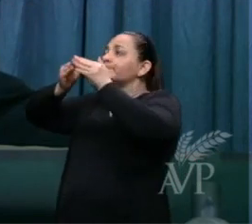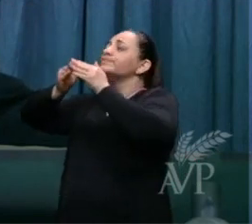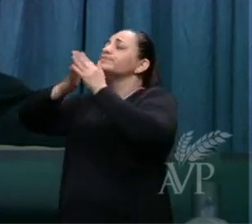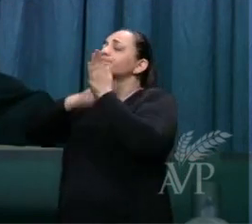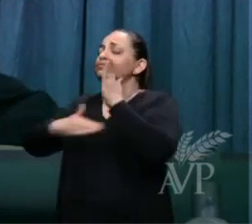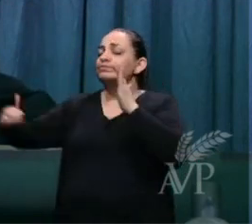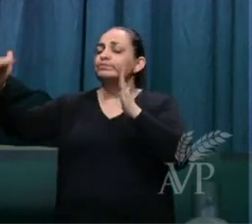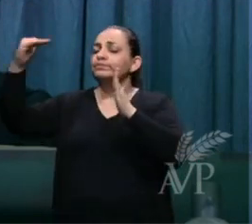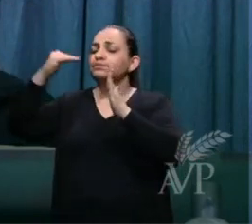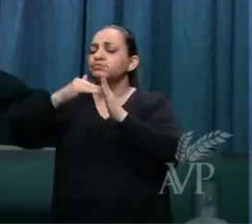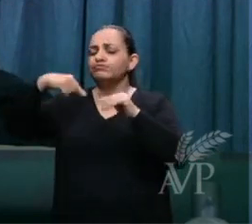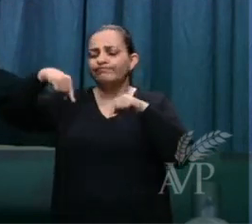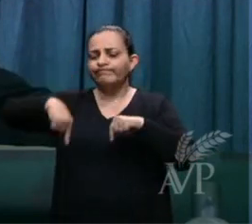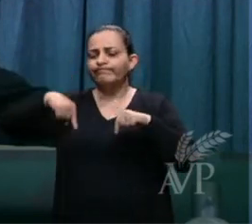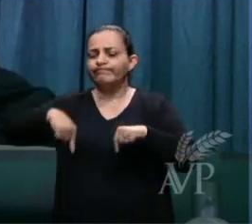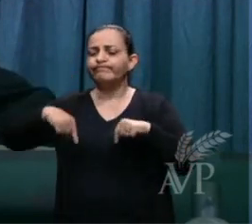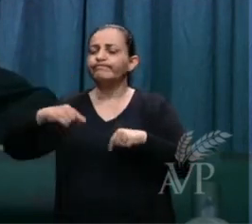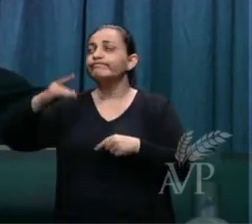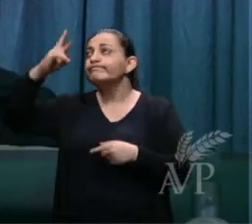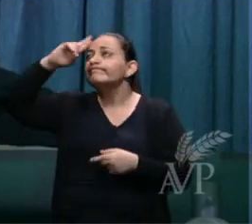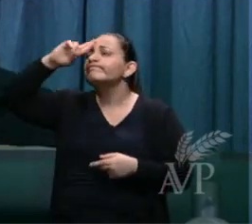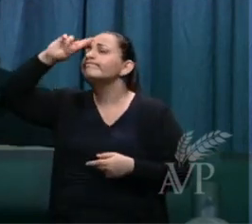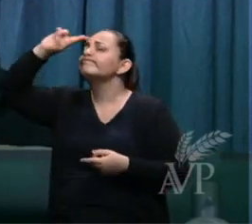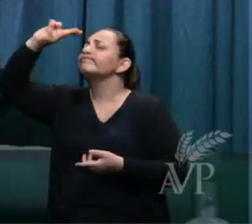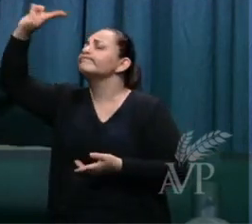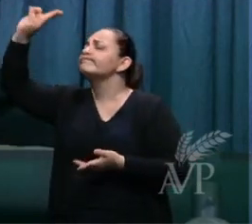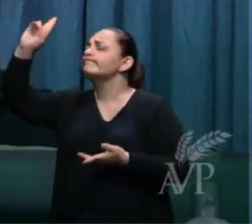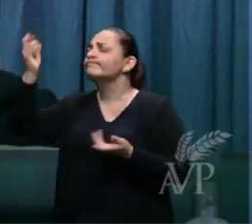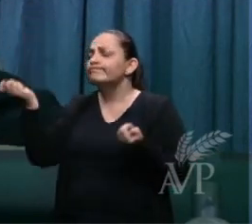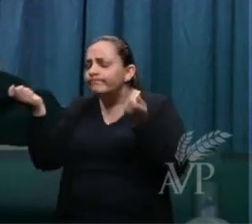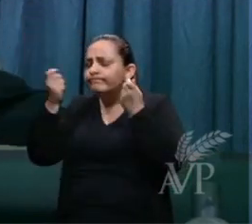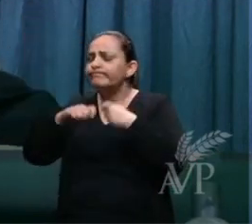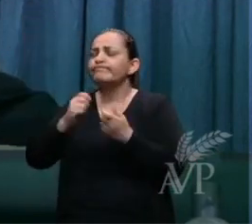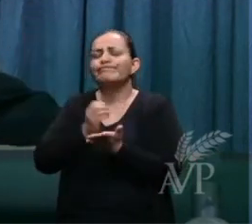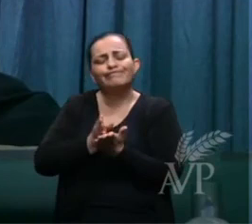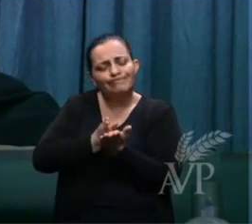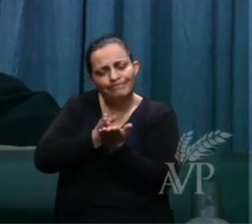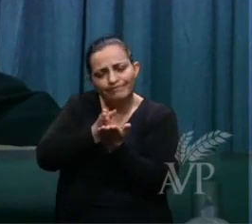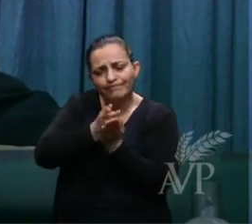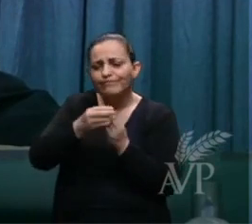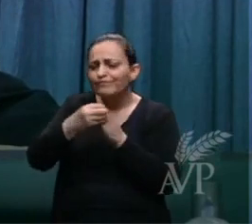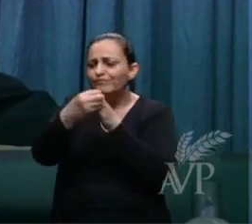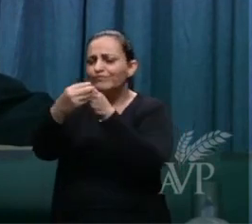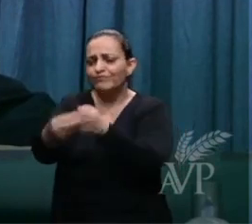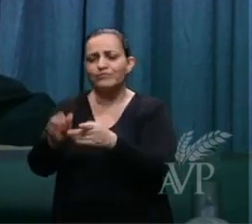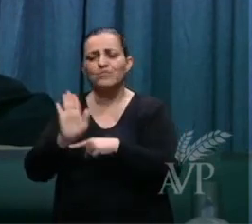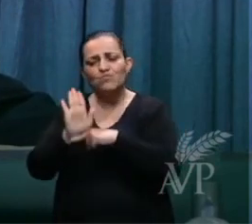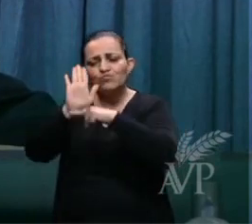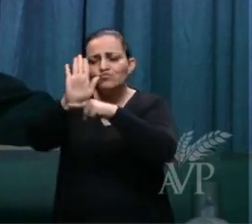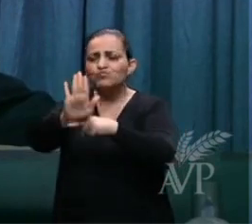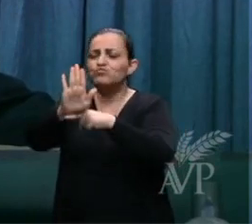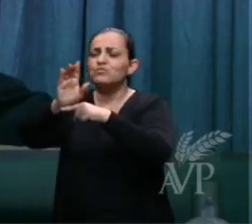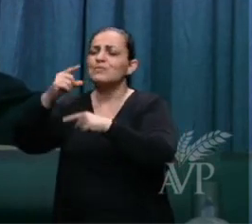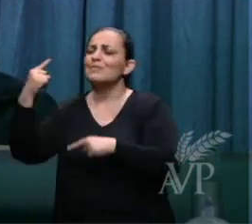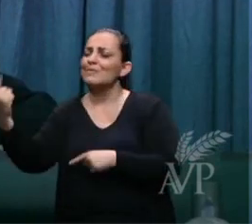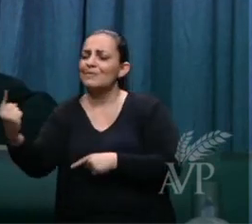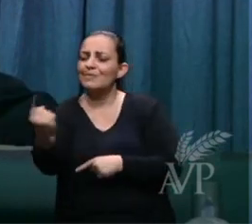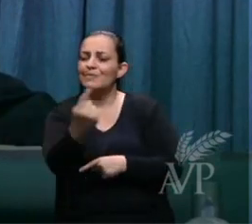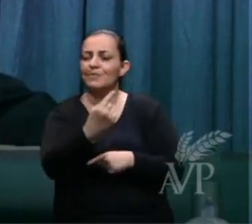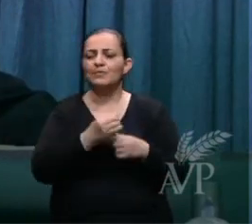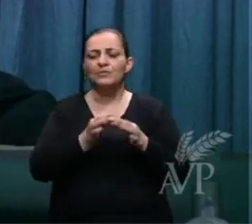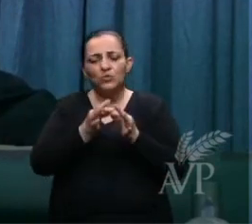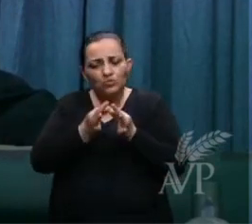que o Senhor possa conduzi-los ajudá-los andar com